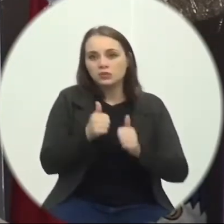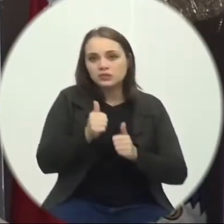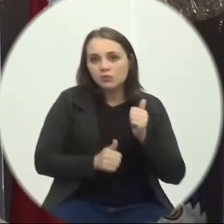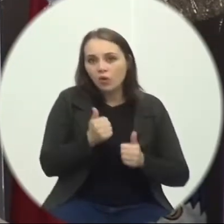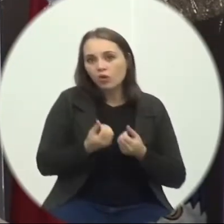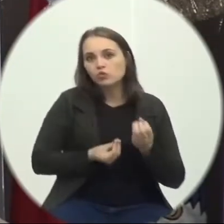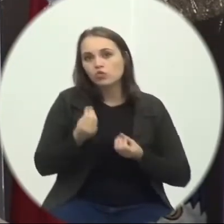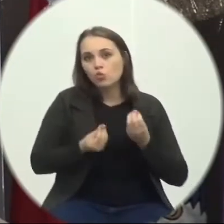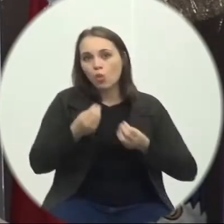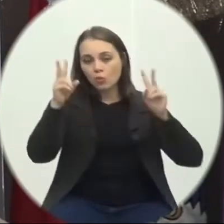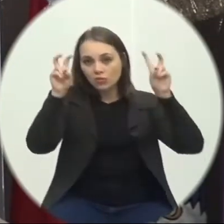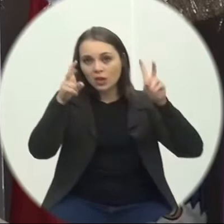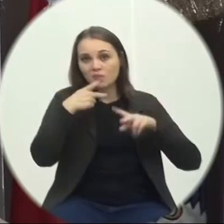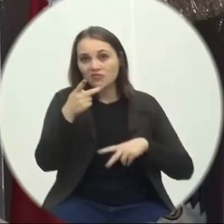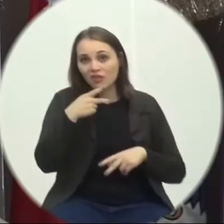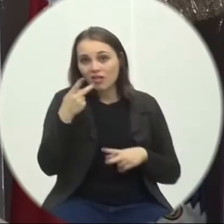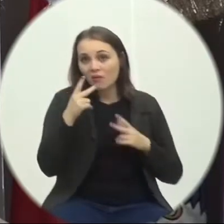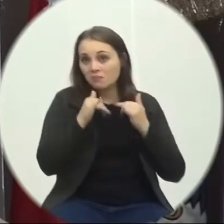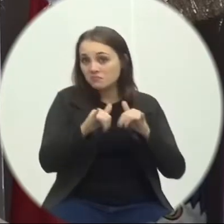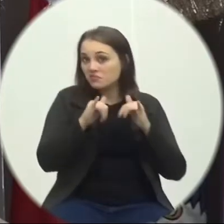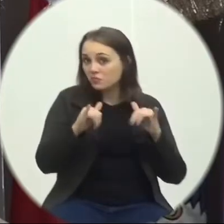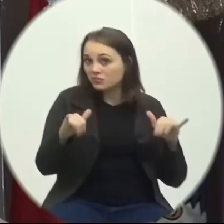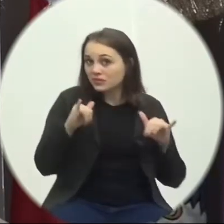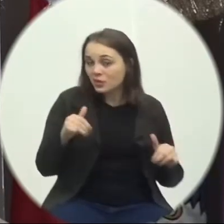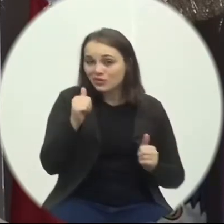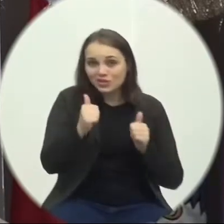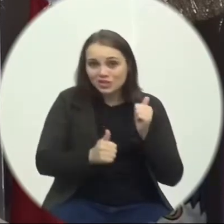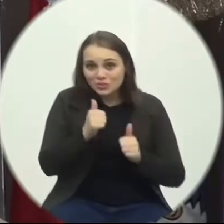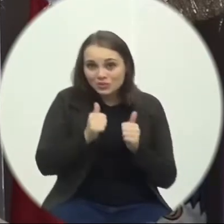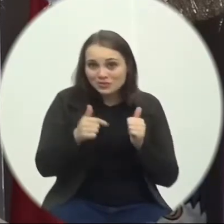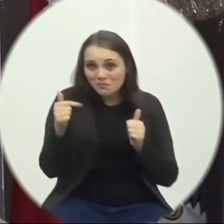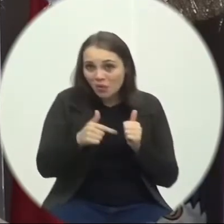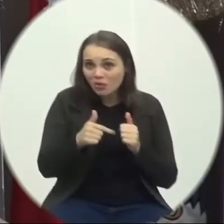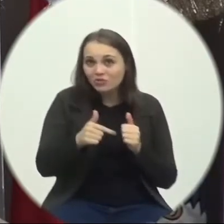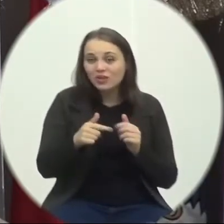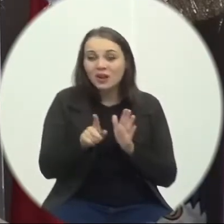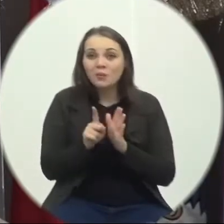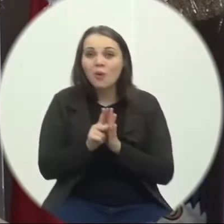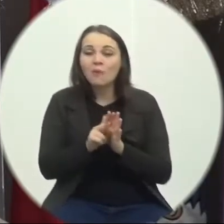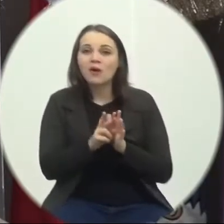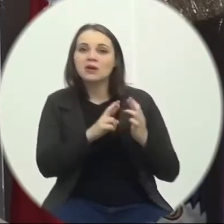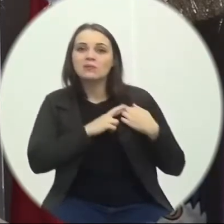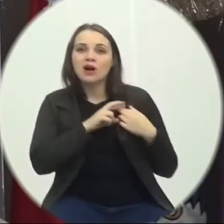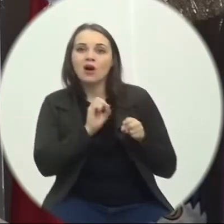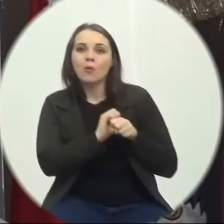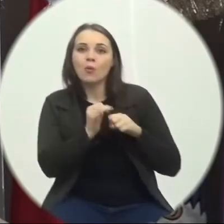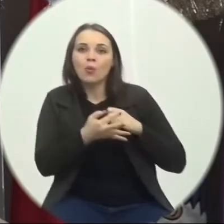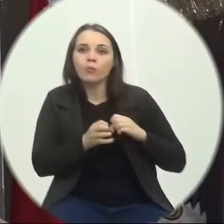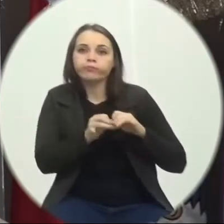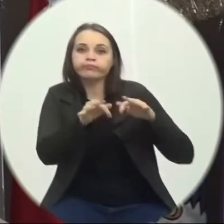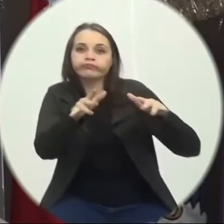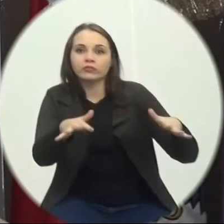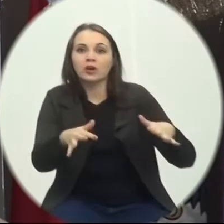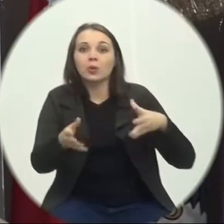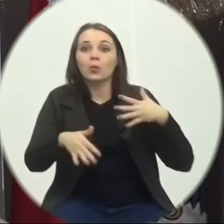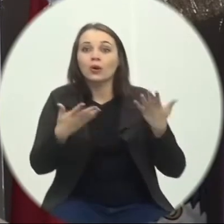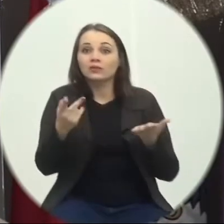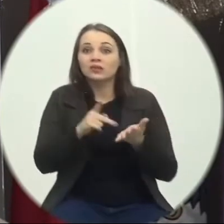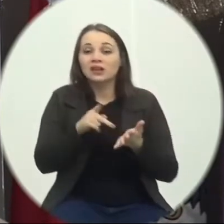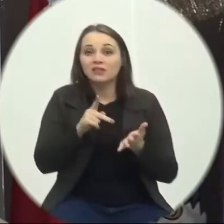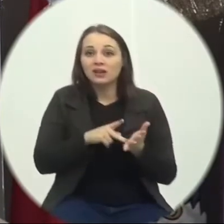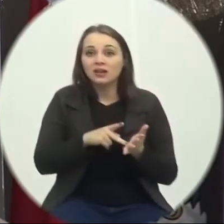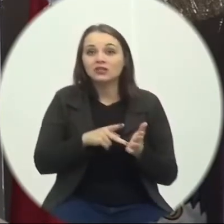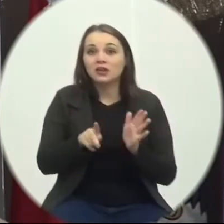Para passar Uma informação De que o esporte Estava transmitindo A doença Quando na verdade A própria propaganda